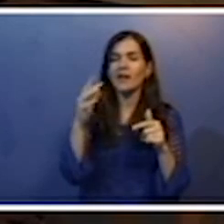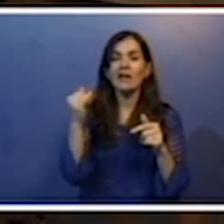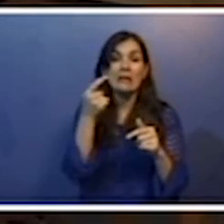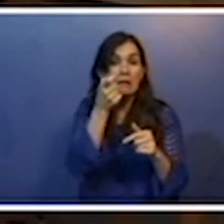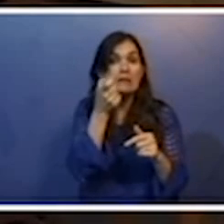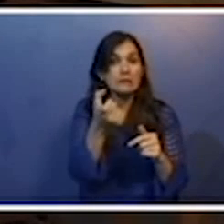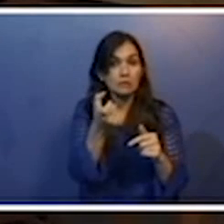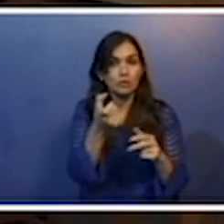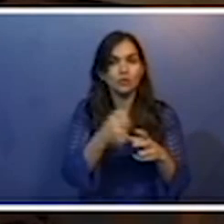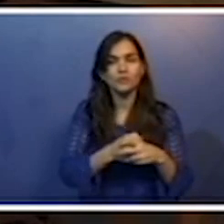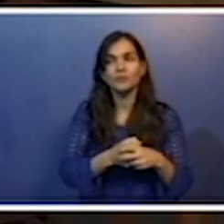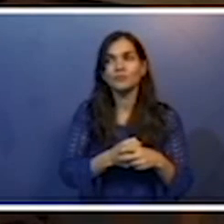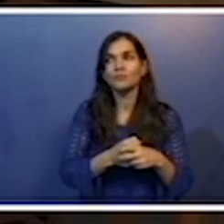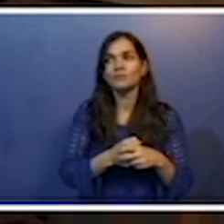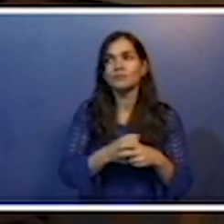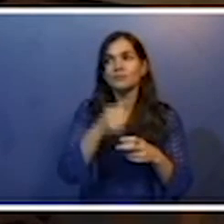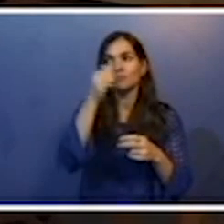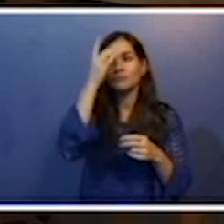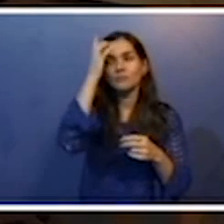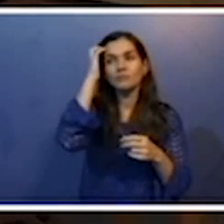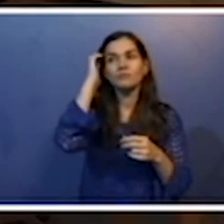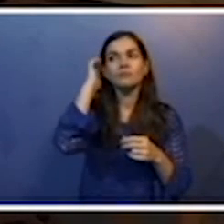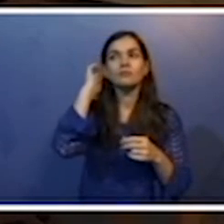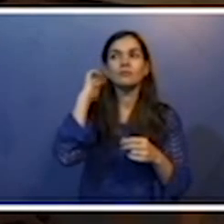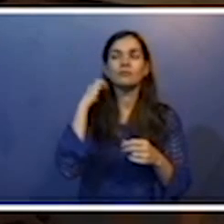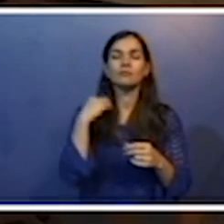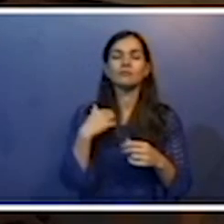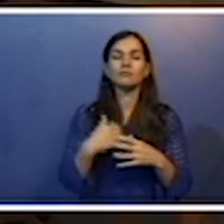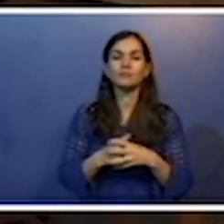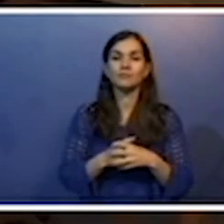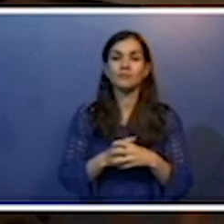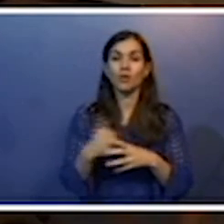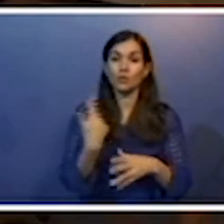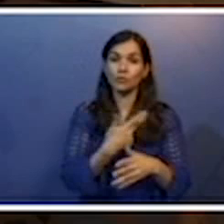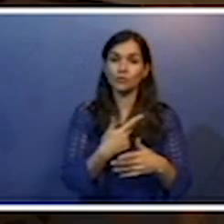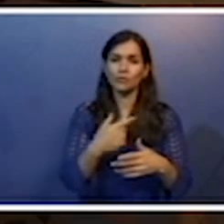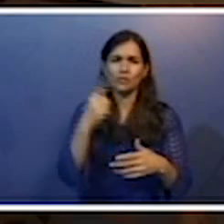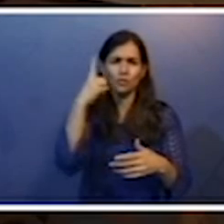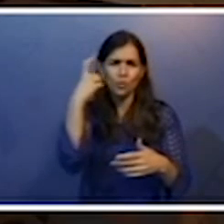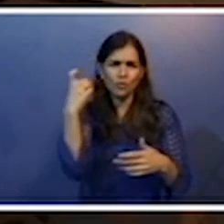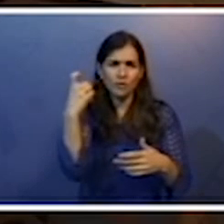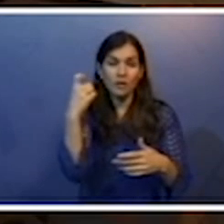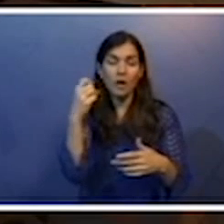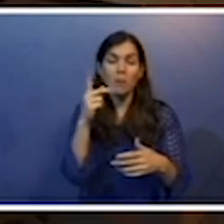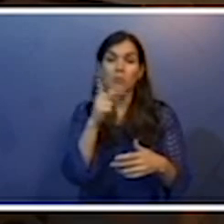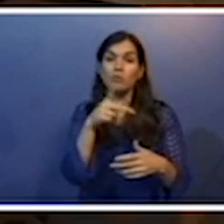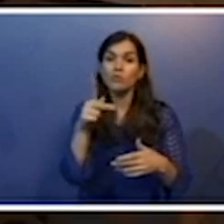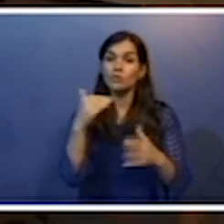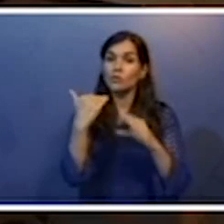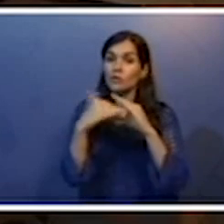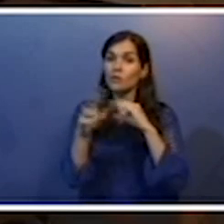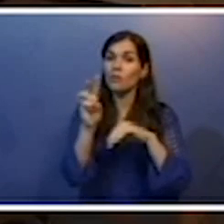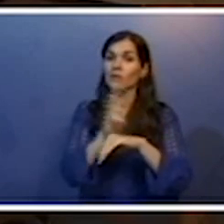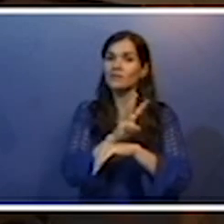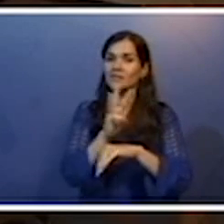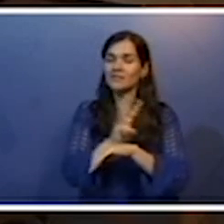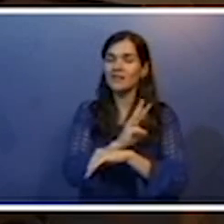viu? Então, é isso que a gente gostaria de estar trazendo. Qualquer dúvida, entre em contato pelo Ates. Até a próxima, pessoal!